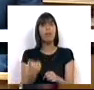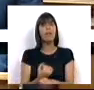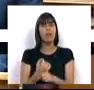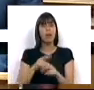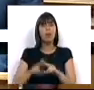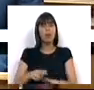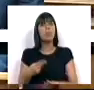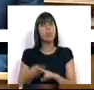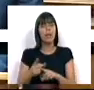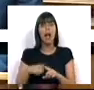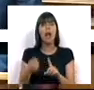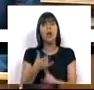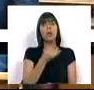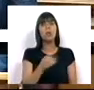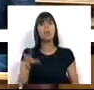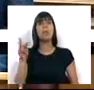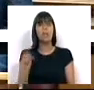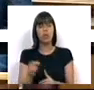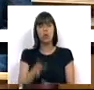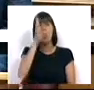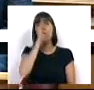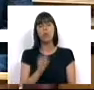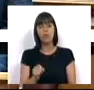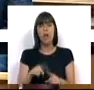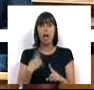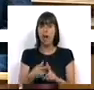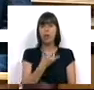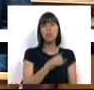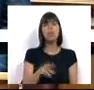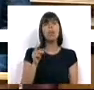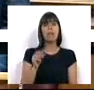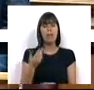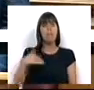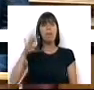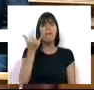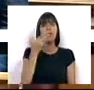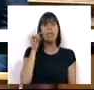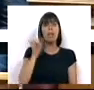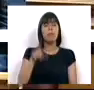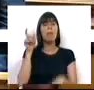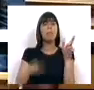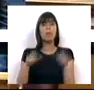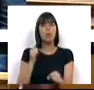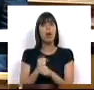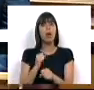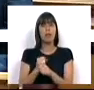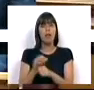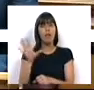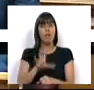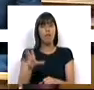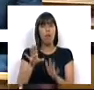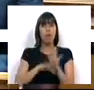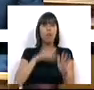duplicaram em 2013. O Estado tinha em 2013 mais de 27 mil pessoas a trabalhar de forma